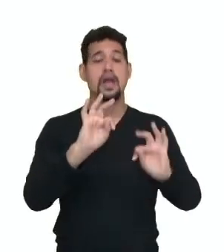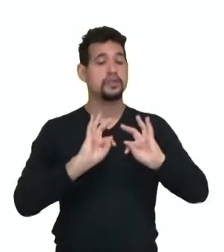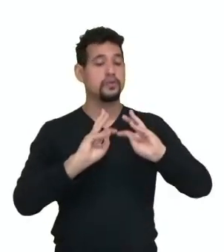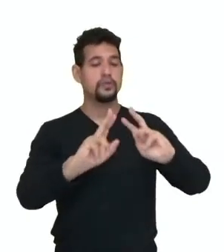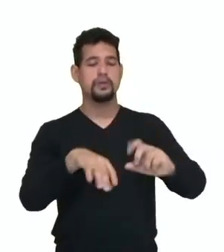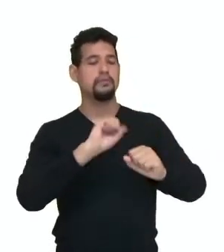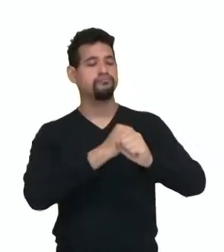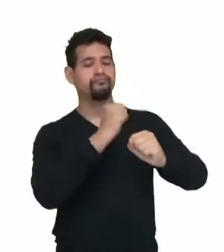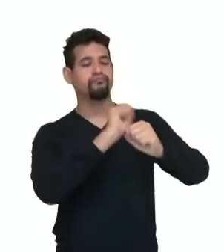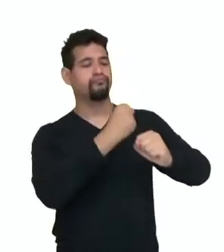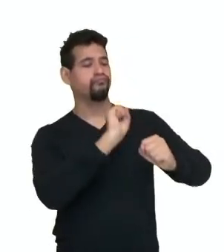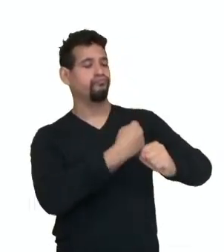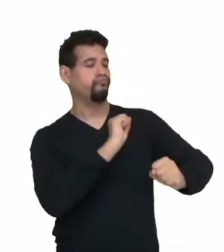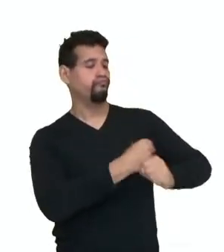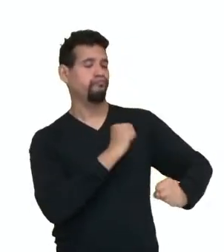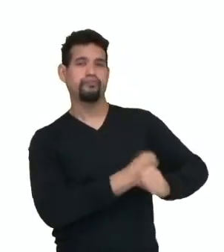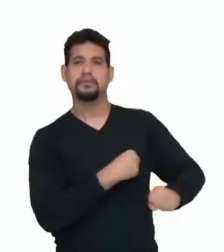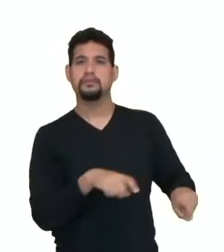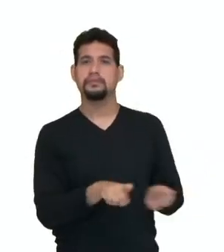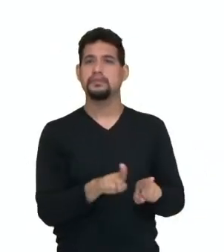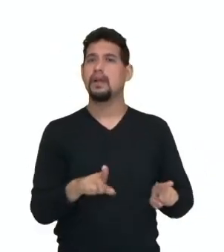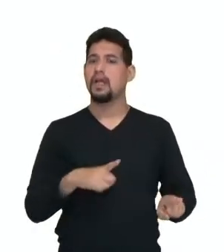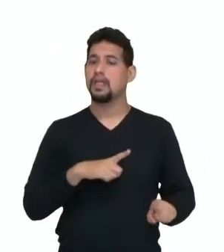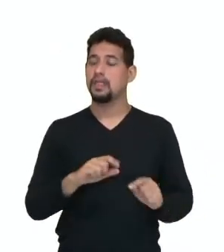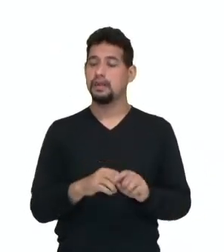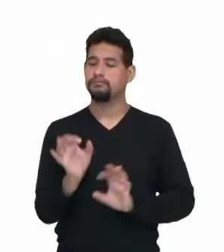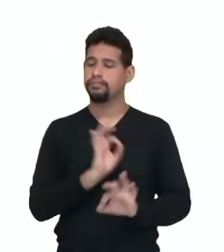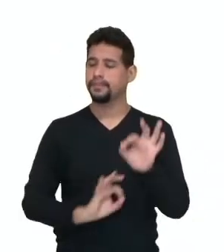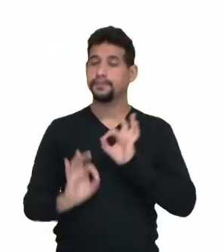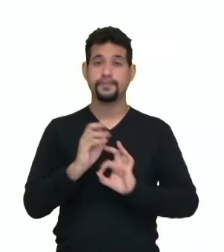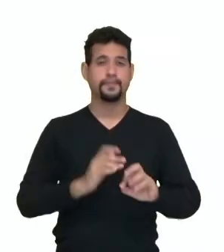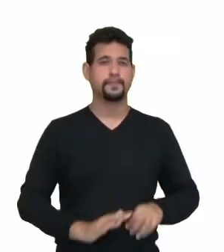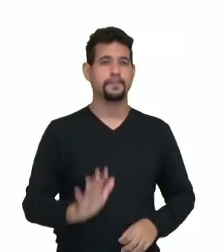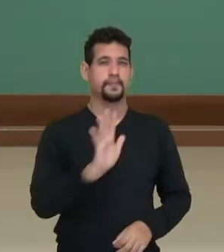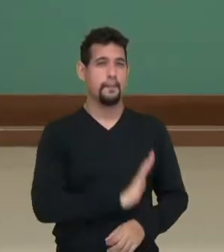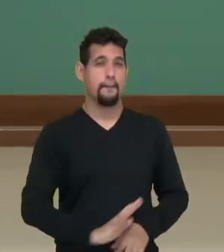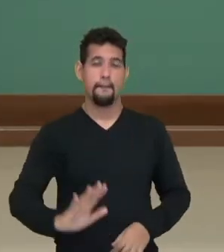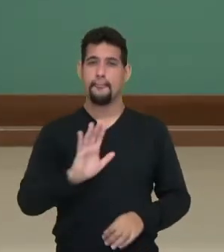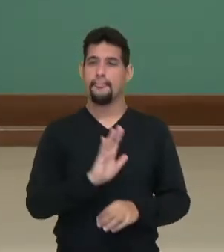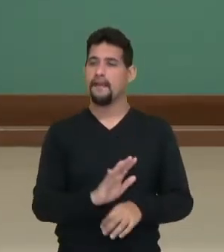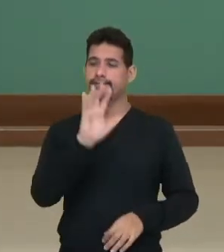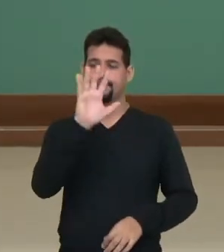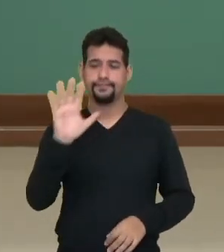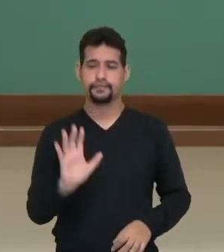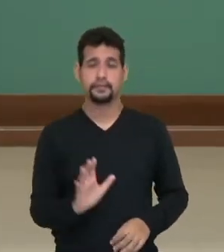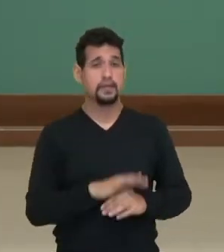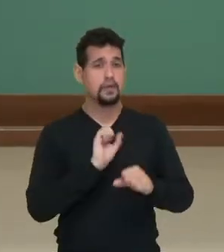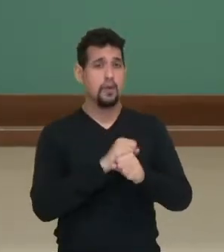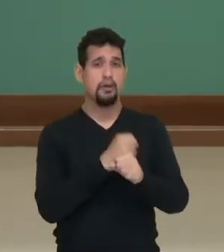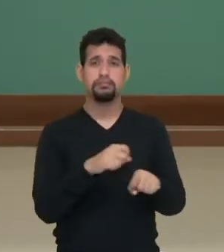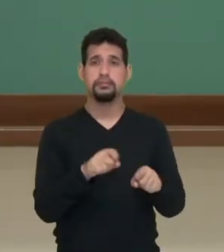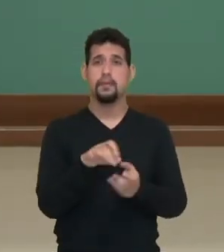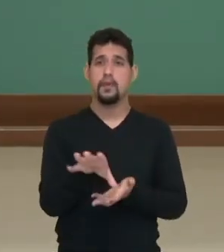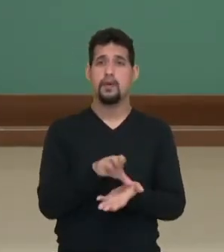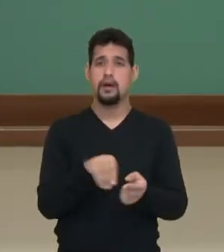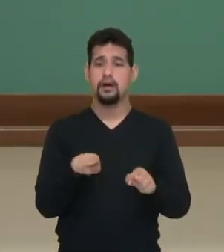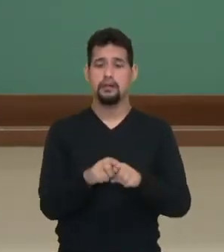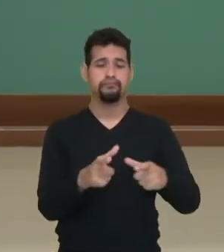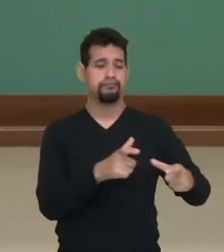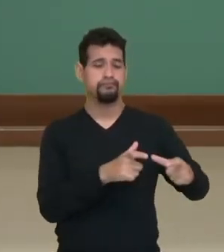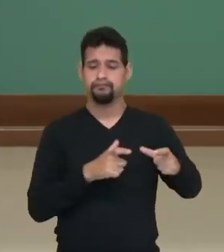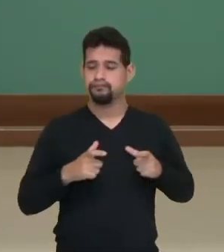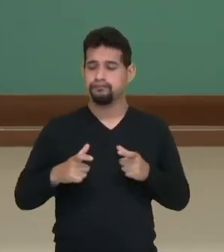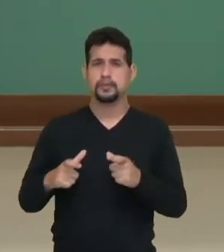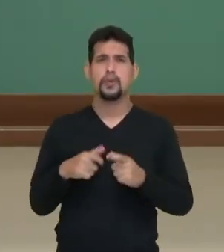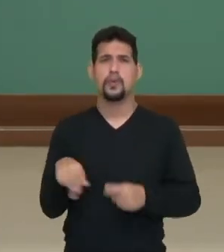construção e modelagem artificial do ambiente físico, construção e modelagem do ambiente físico,